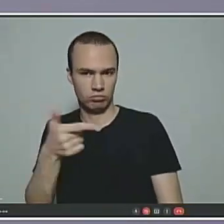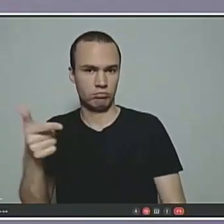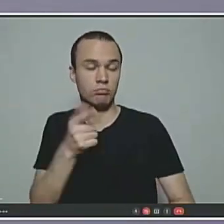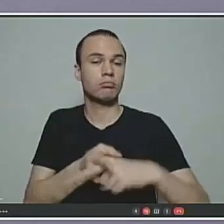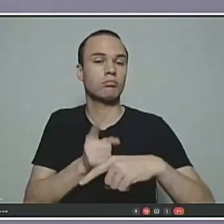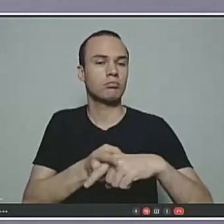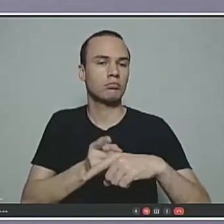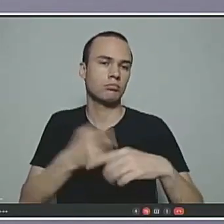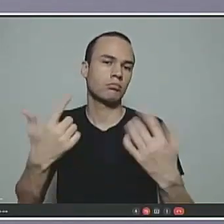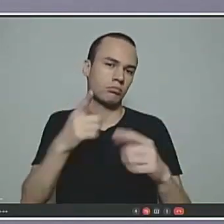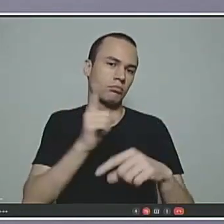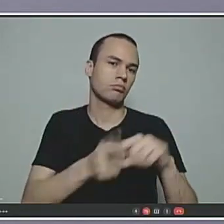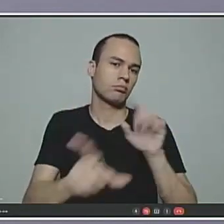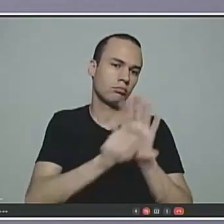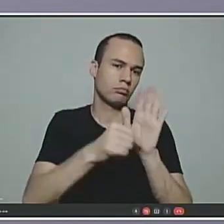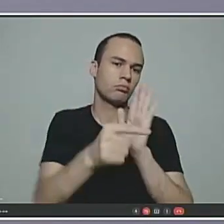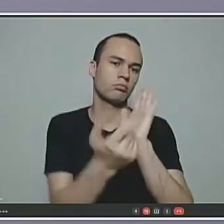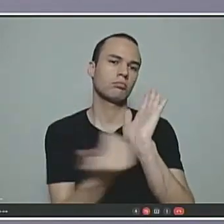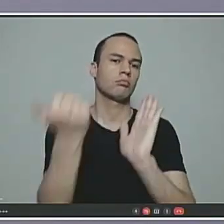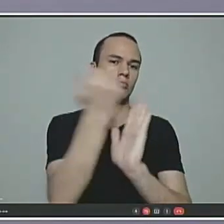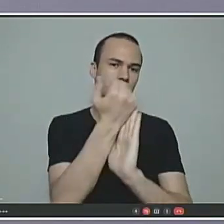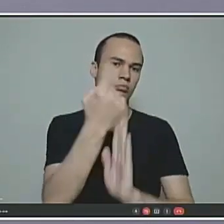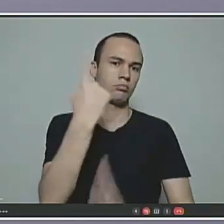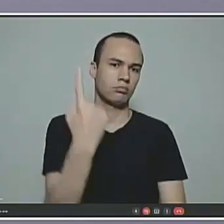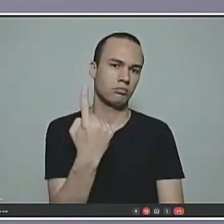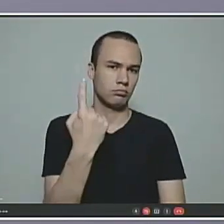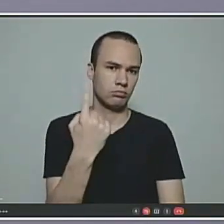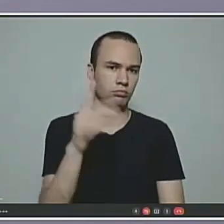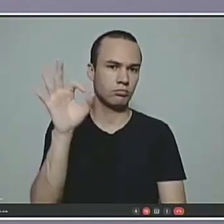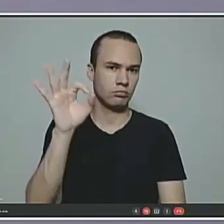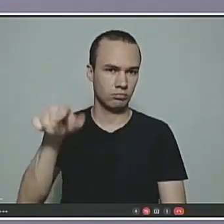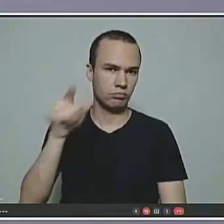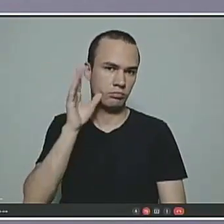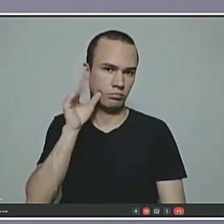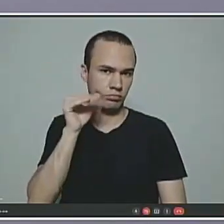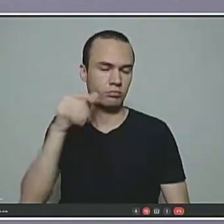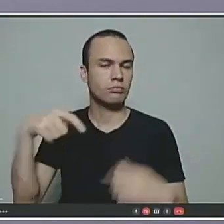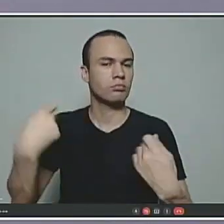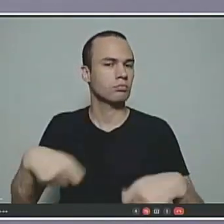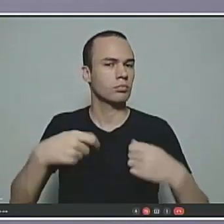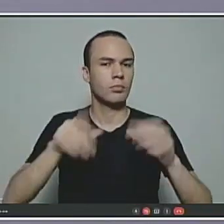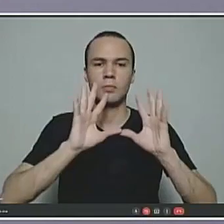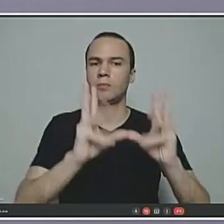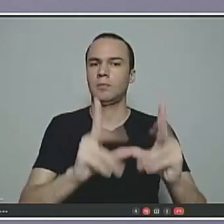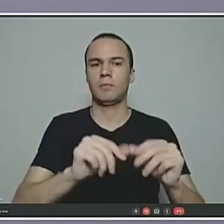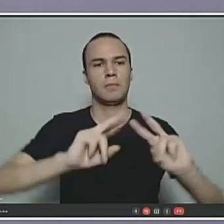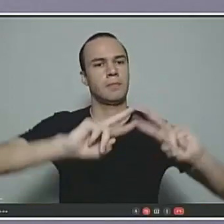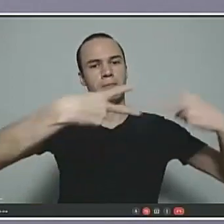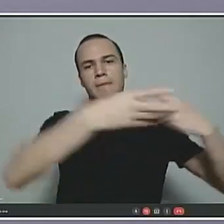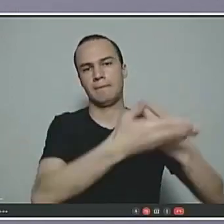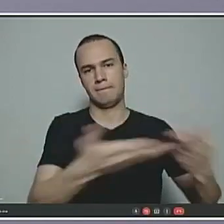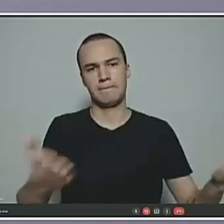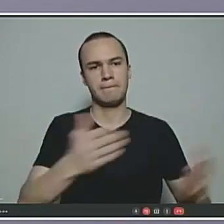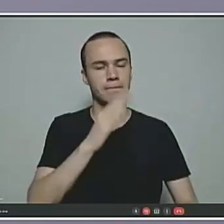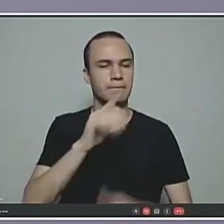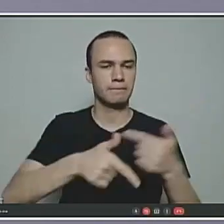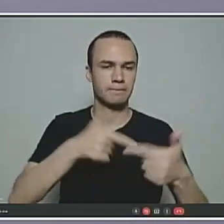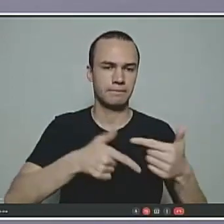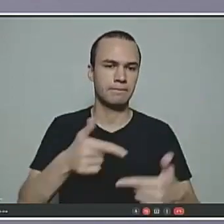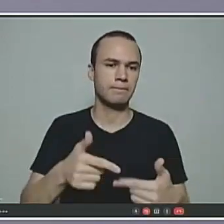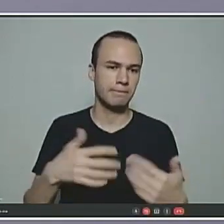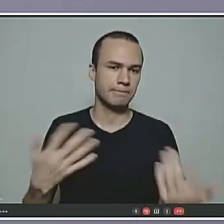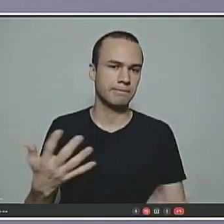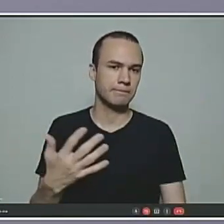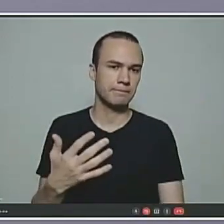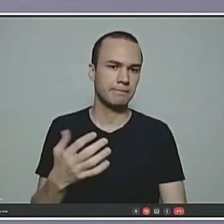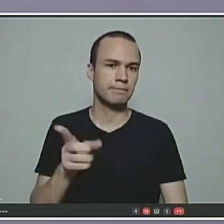quê? Porque a lei manda que se aumentar 1 do servidor, tem que aumentar em dobro o do empregador. Benefícios